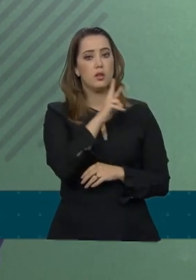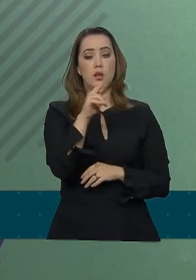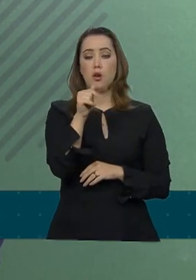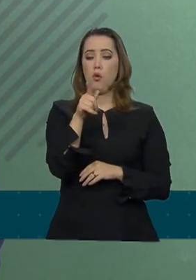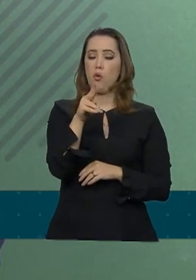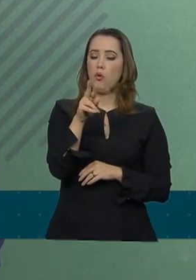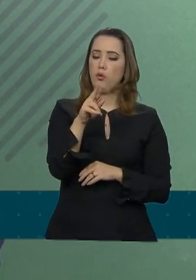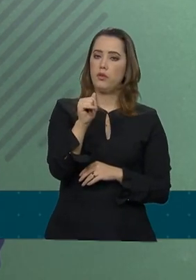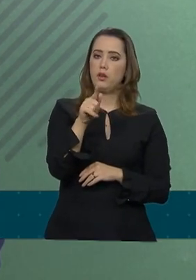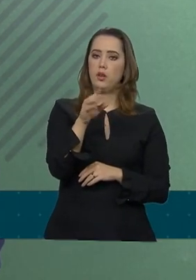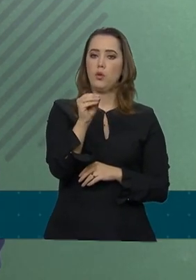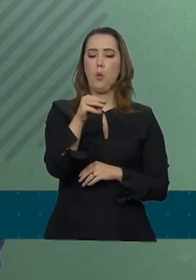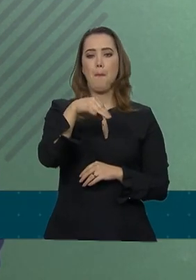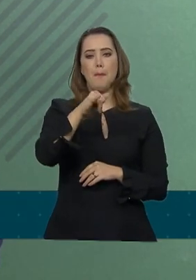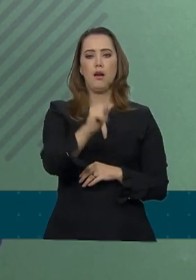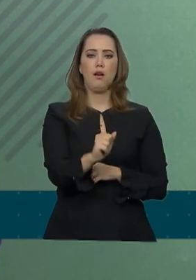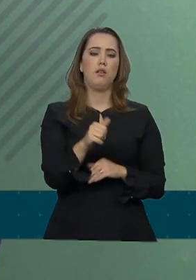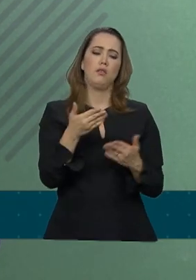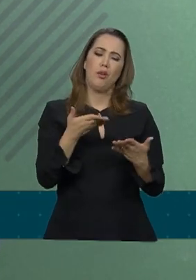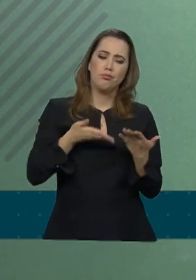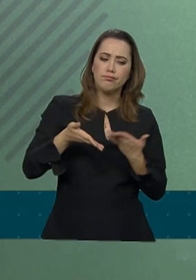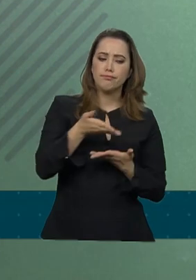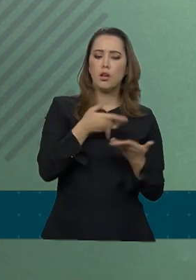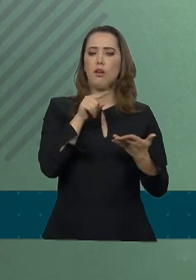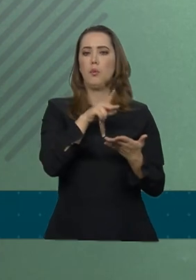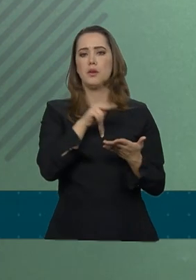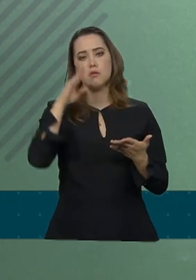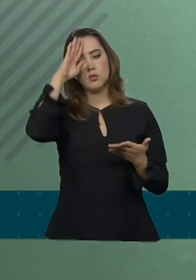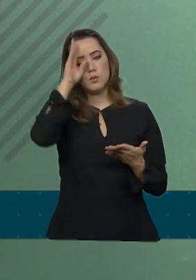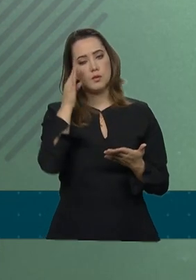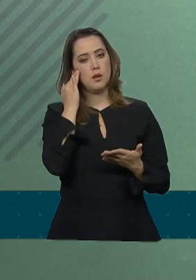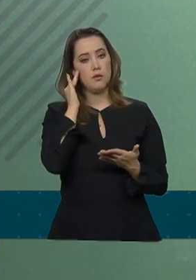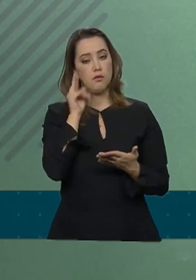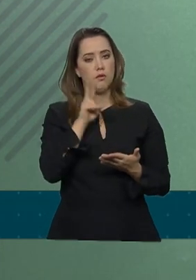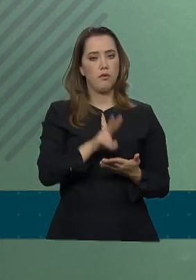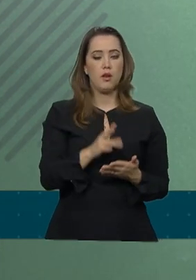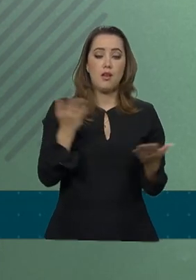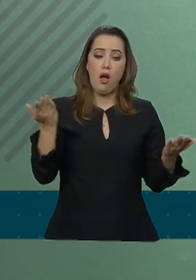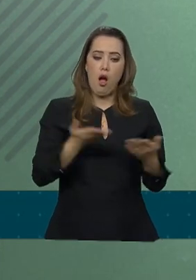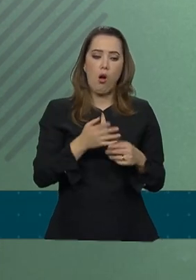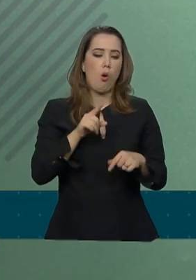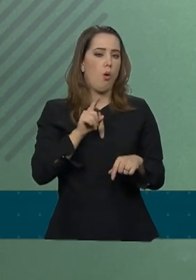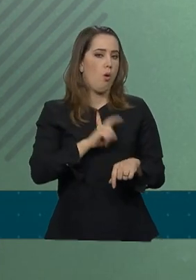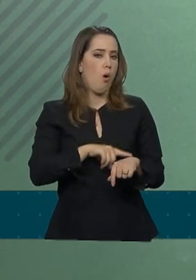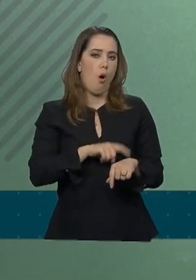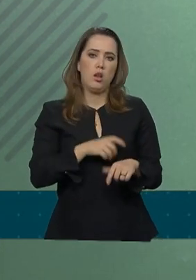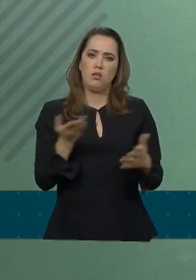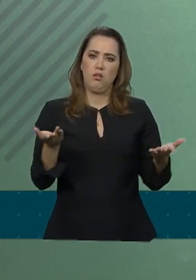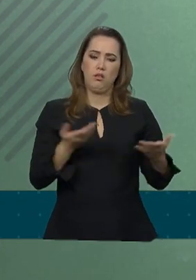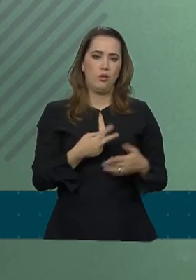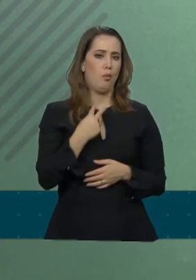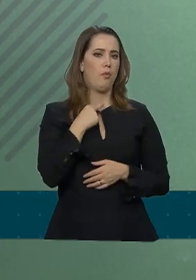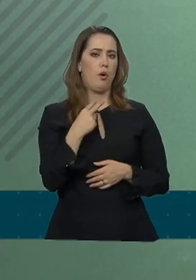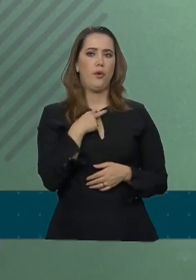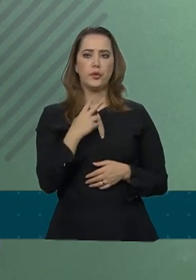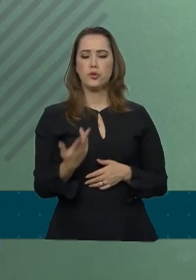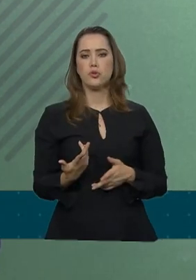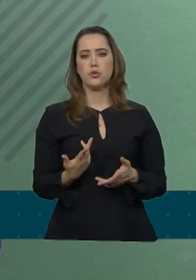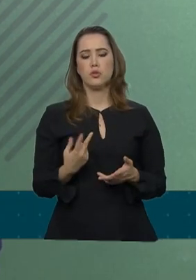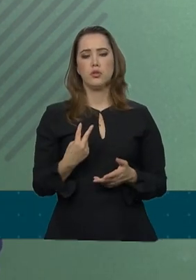Maia. É nesse entorno que o presidente está tratando e, neste momento, não convém ficarmos